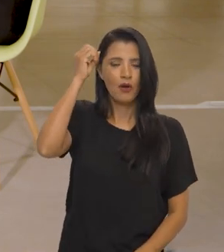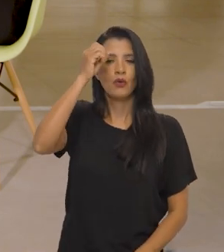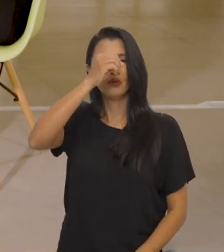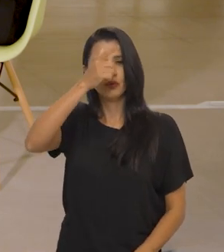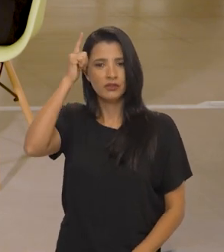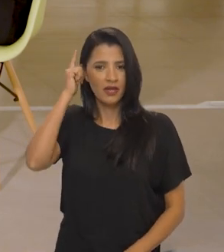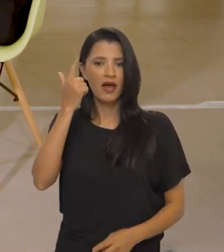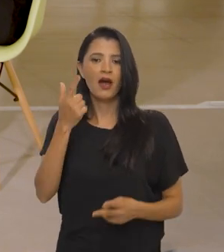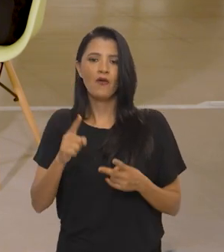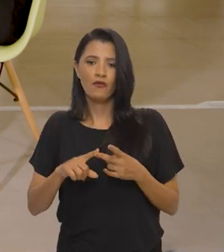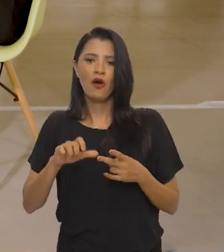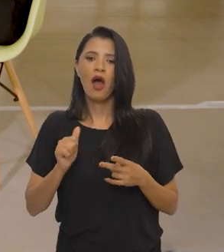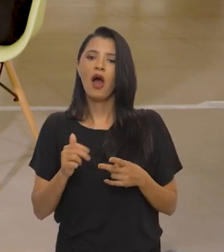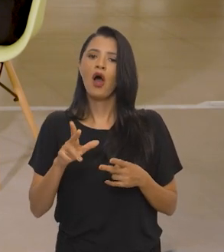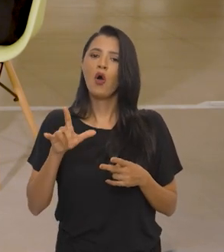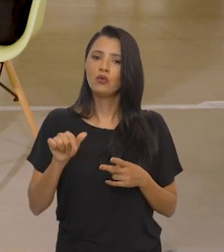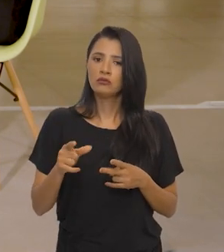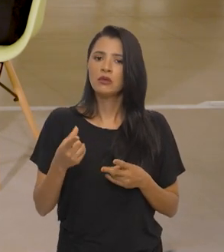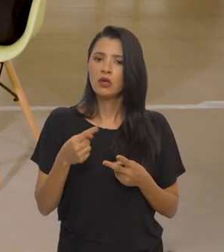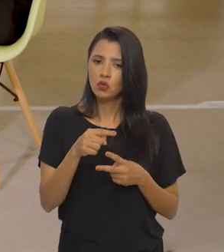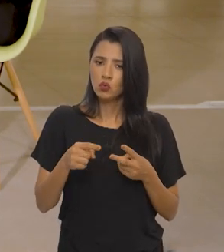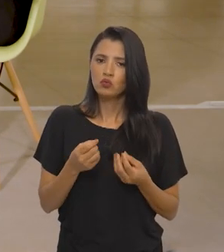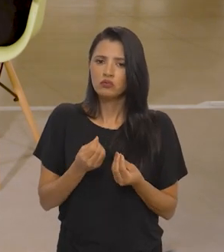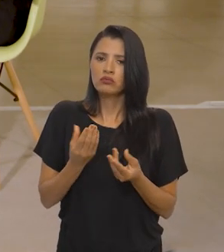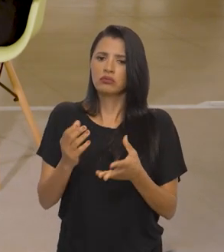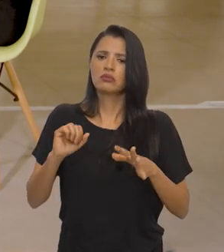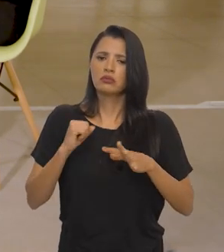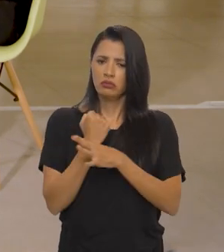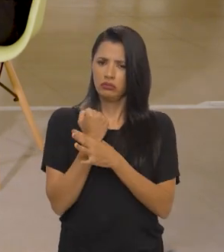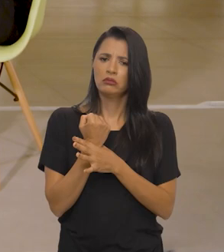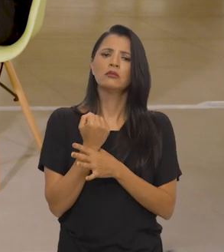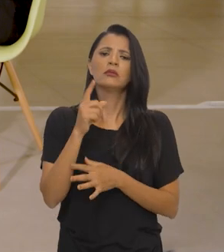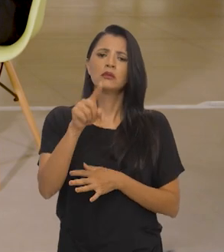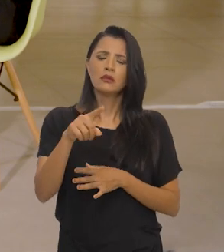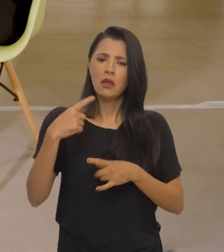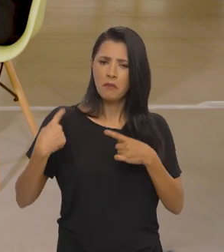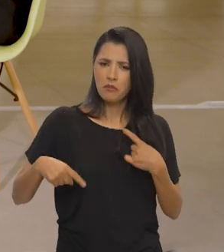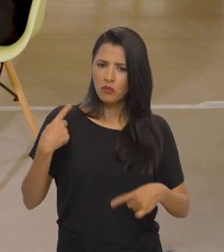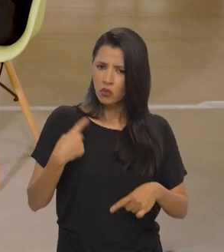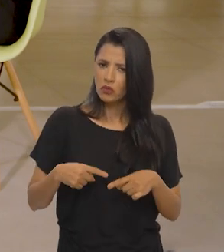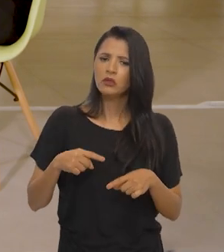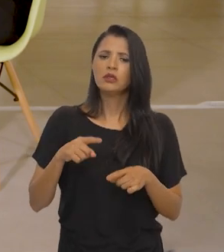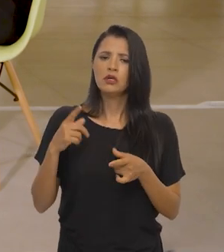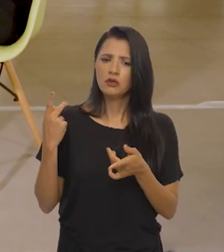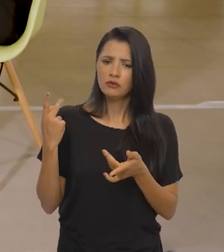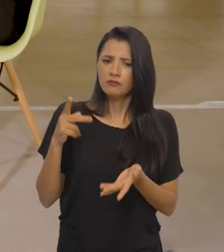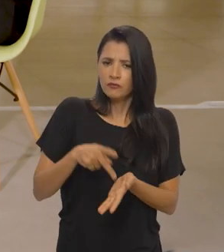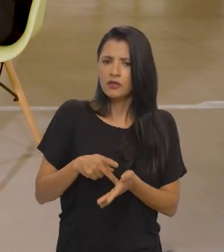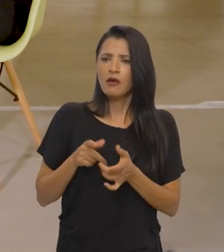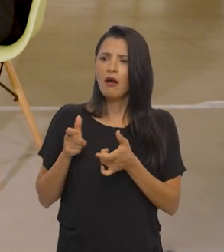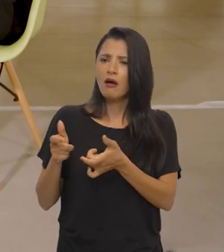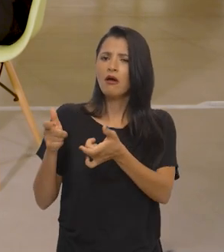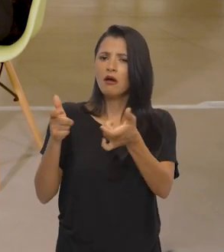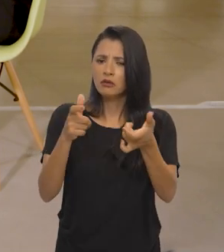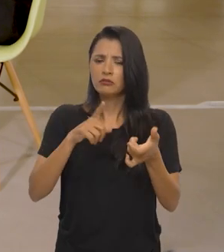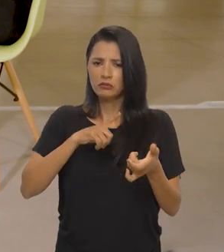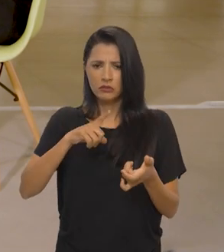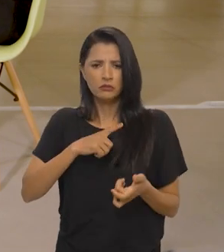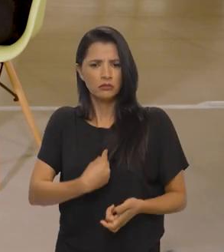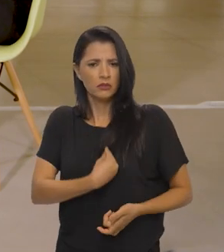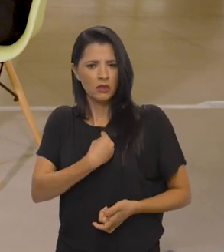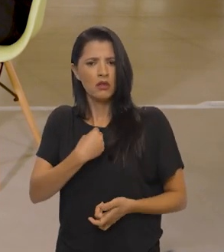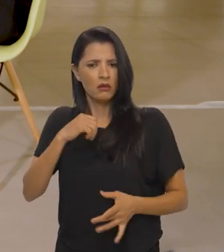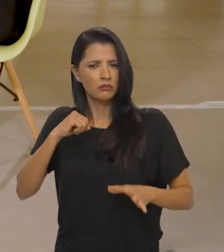Gustavo, a Aldo Blanco, são leis que realmente garantem que essas políticas cheguem em todo lugar,